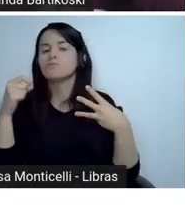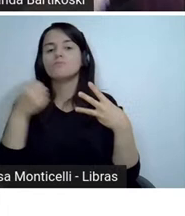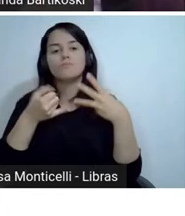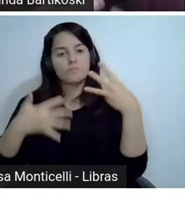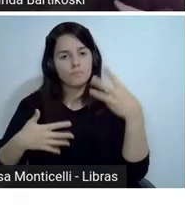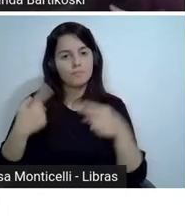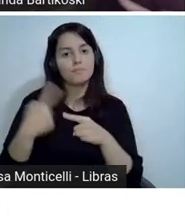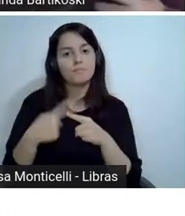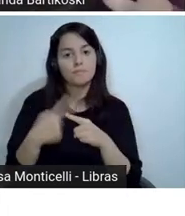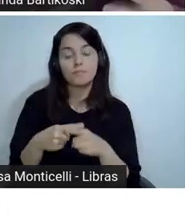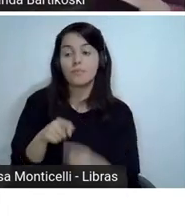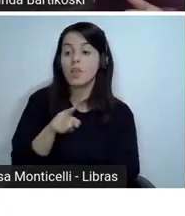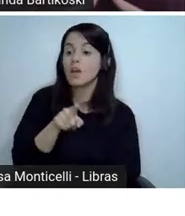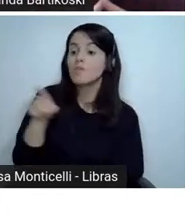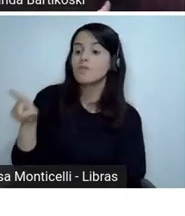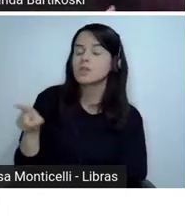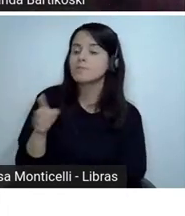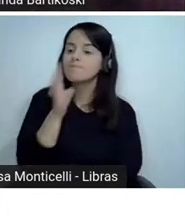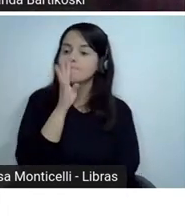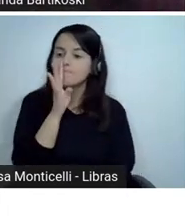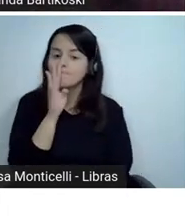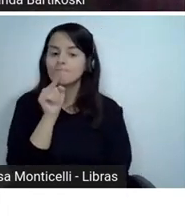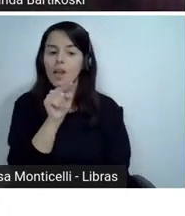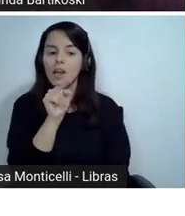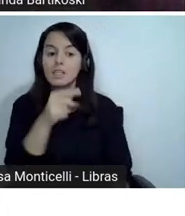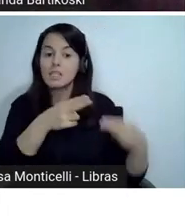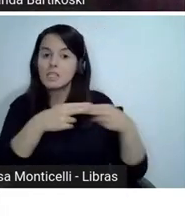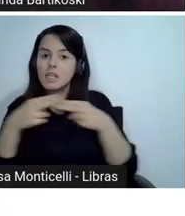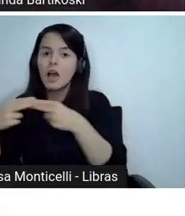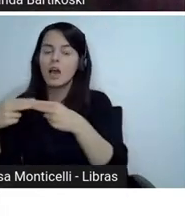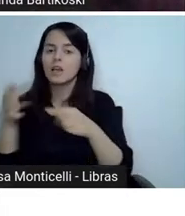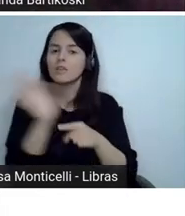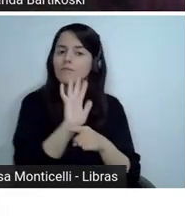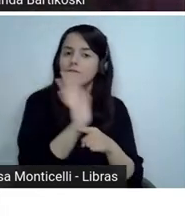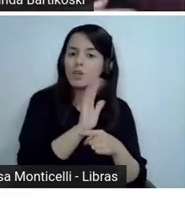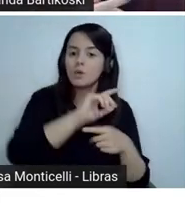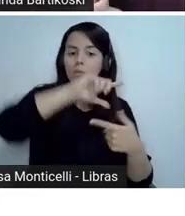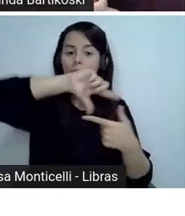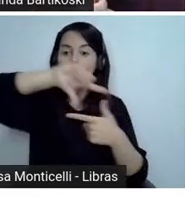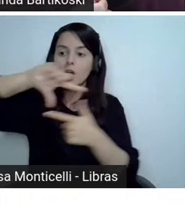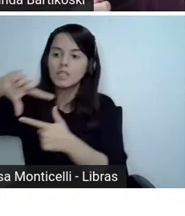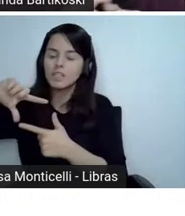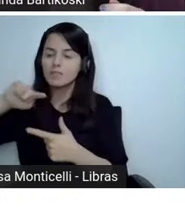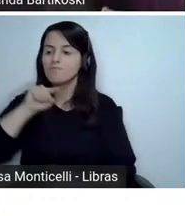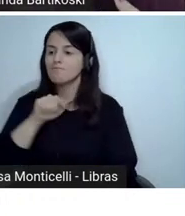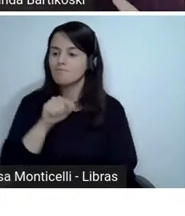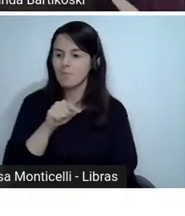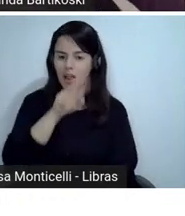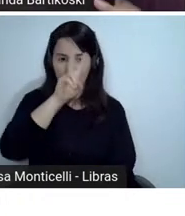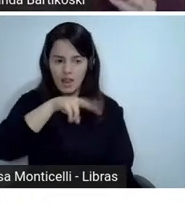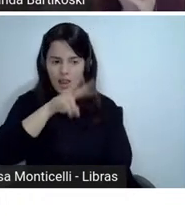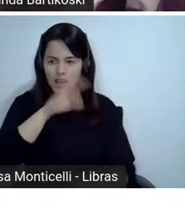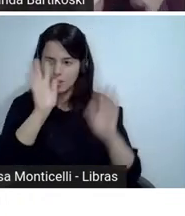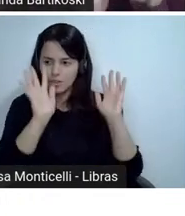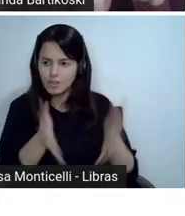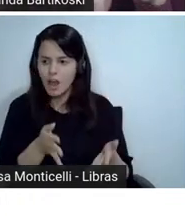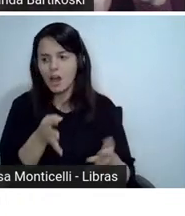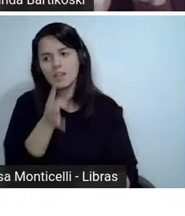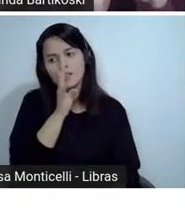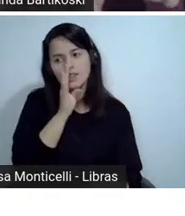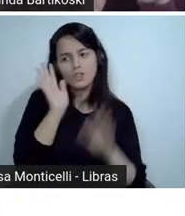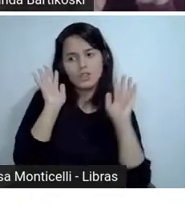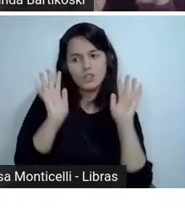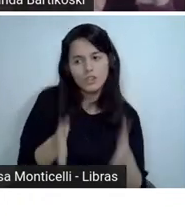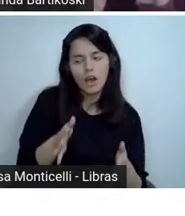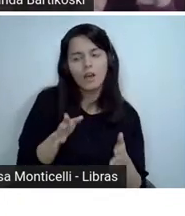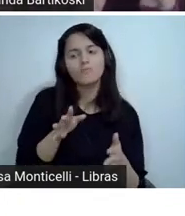ou já leram livros quadrinhos sobre esse tema sobre esse assunto quais gostaram então aqui também a gente já tem uma